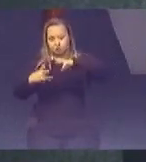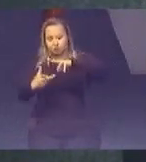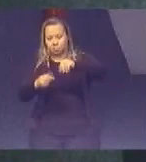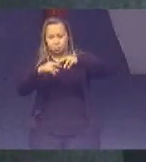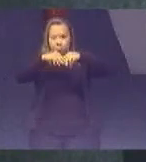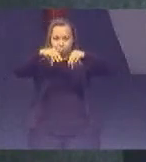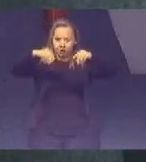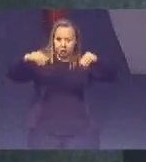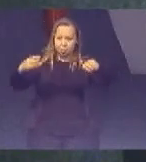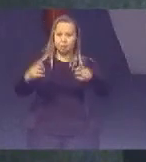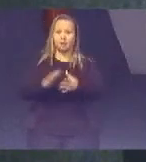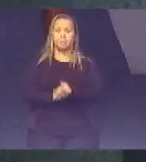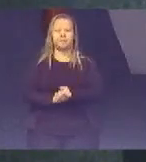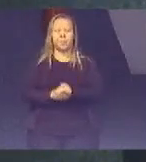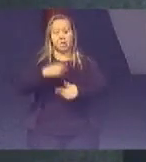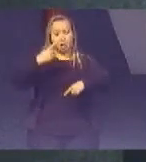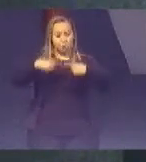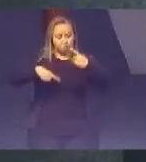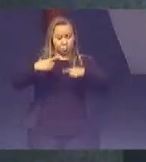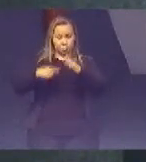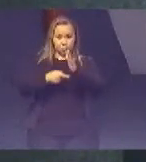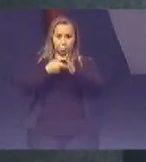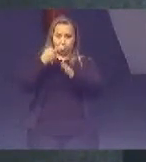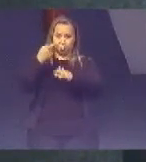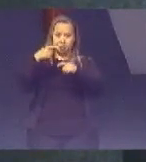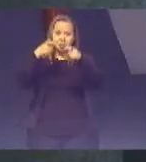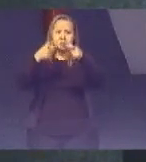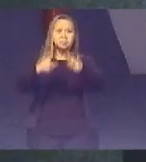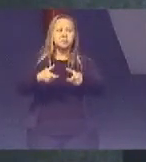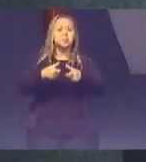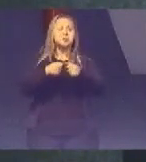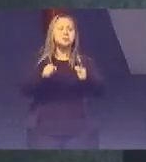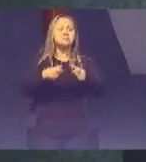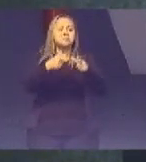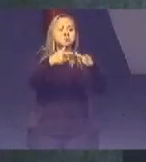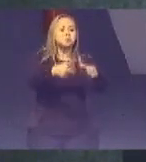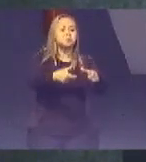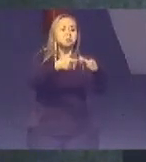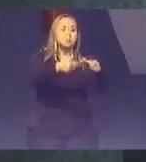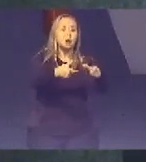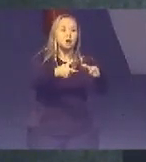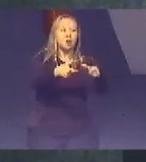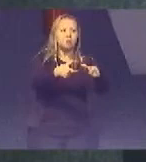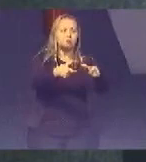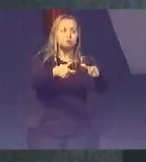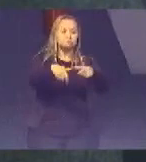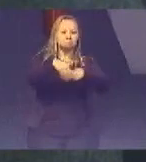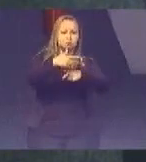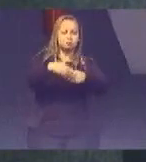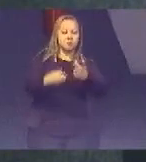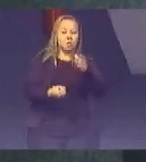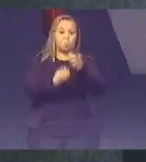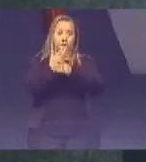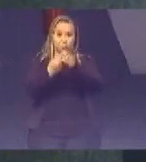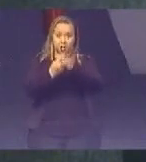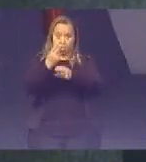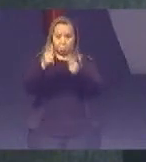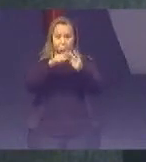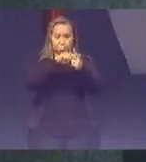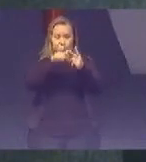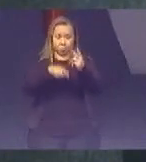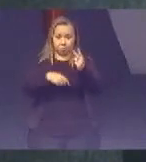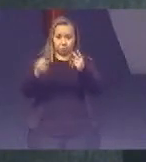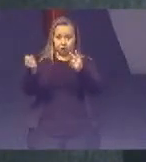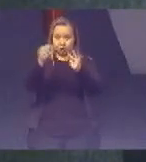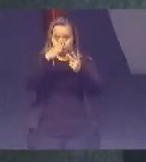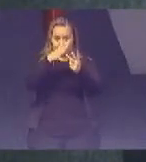daí ficou uma discussão Primeiro Onde isso se localizaria E na discussão Então foram criadas Duas novas metas